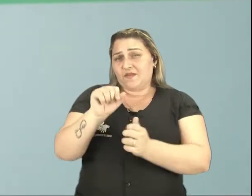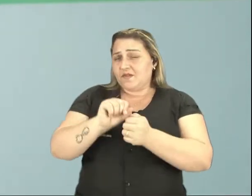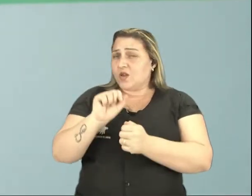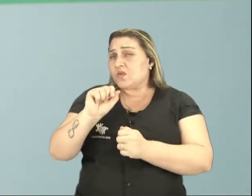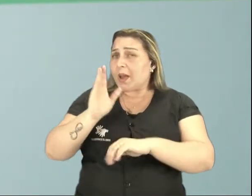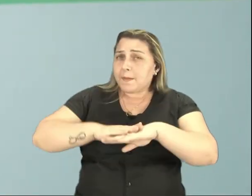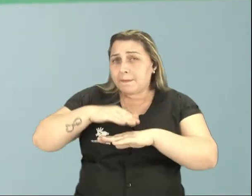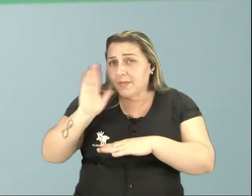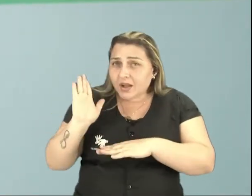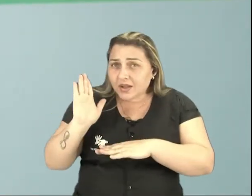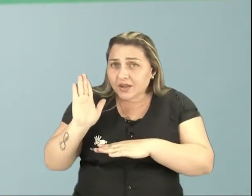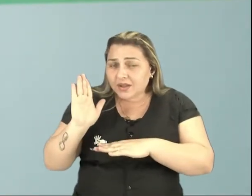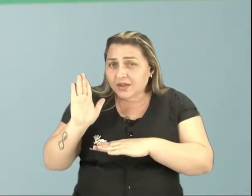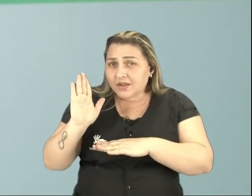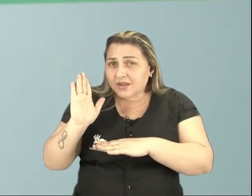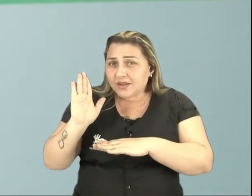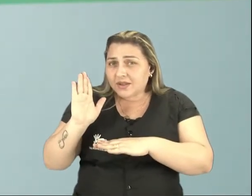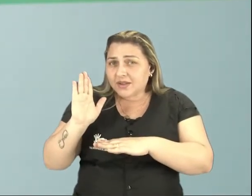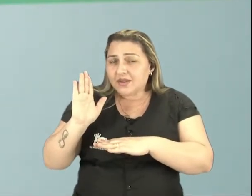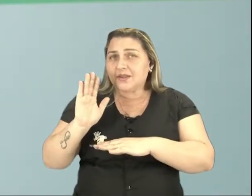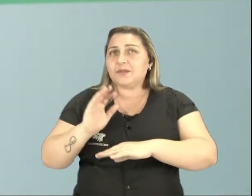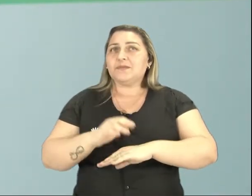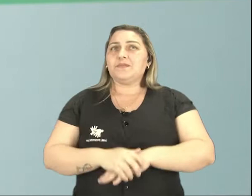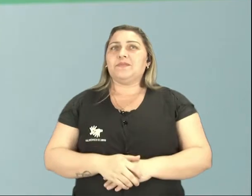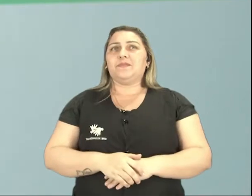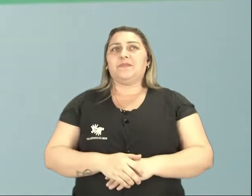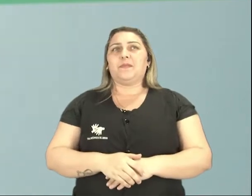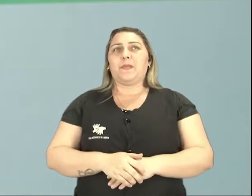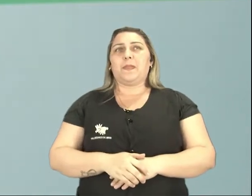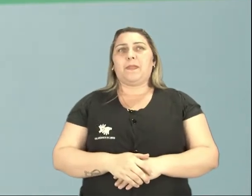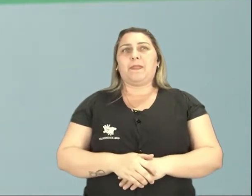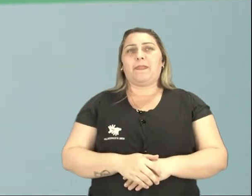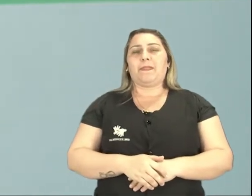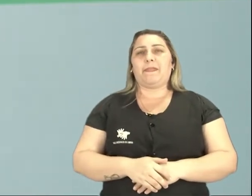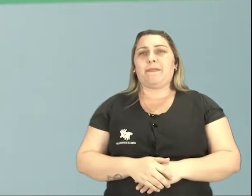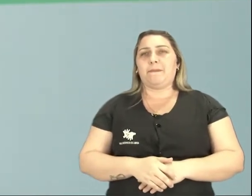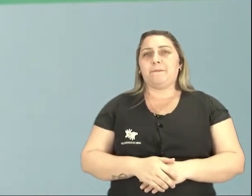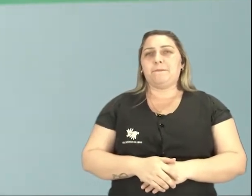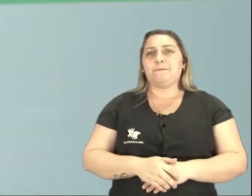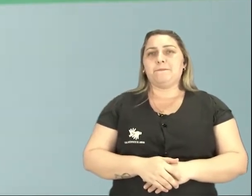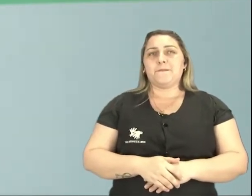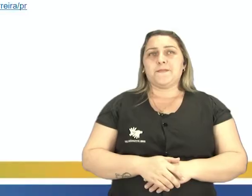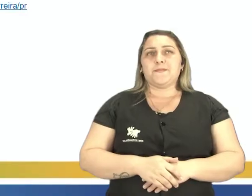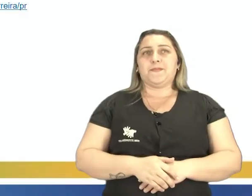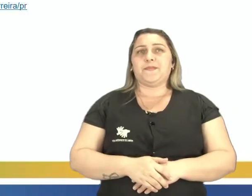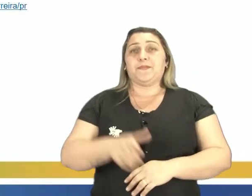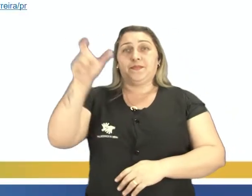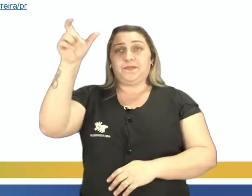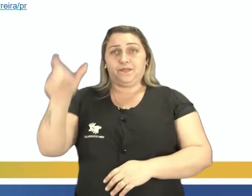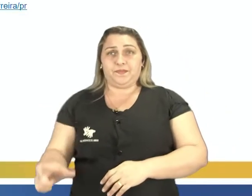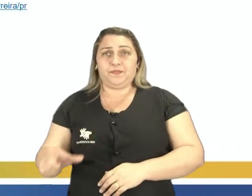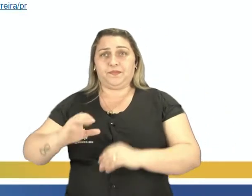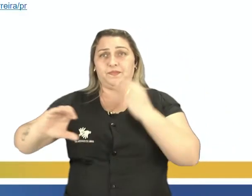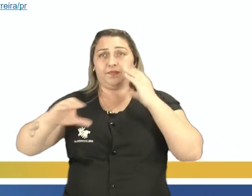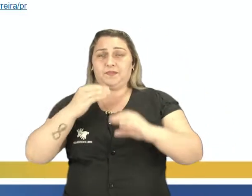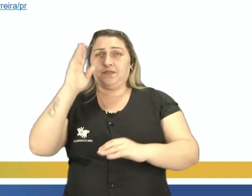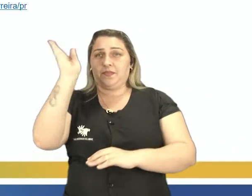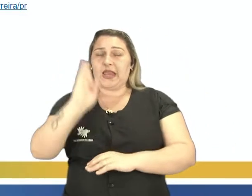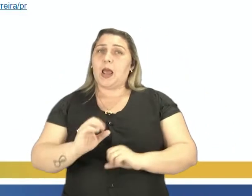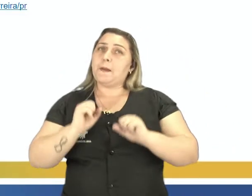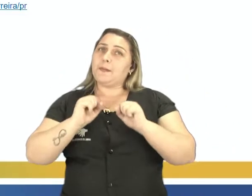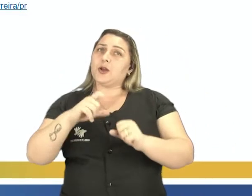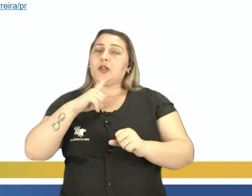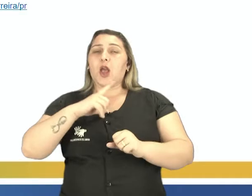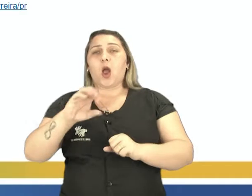o que mais além disso? E aí, olha só, um músico brasileiro pode